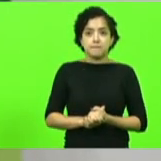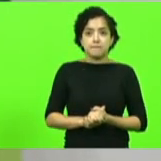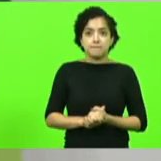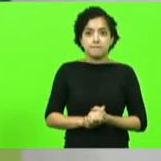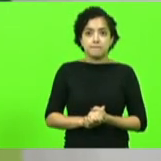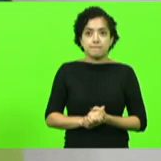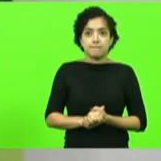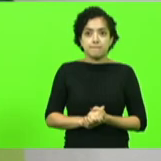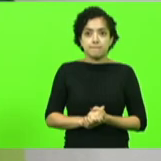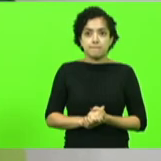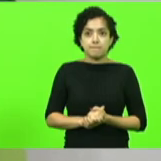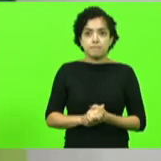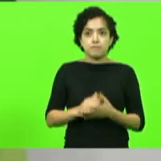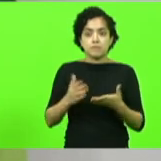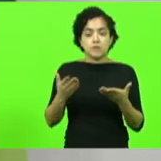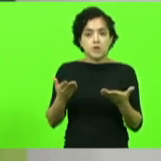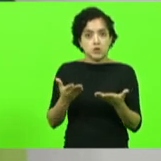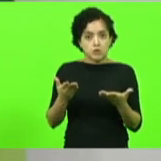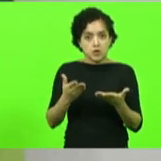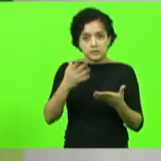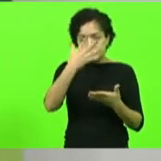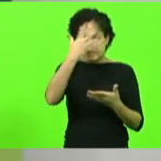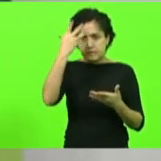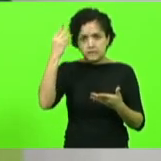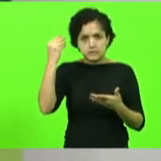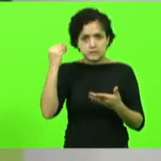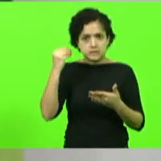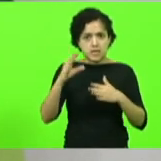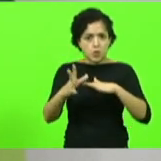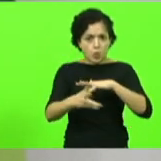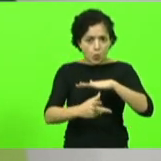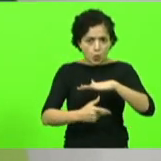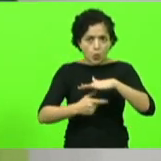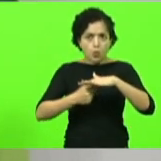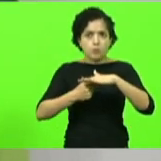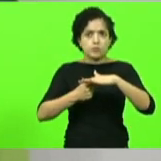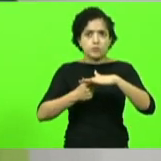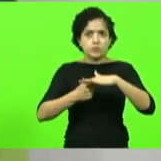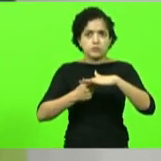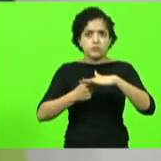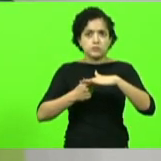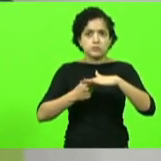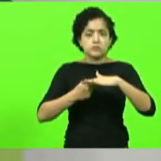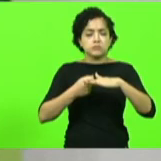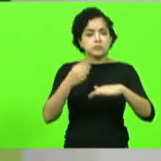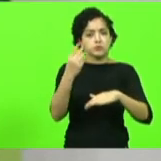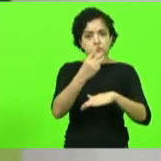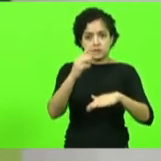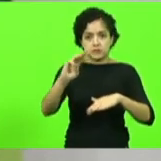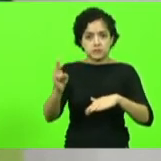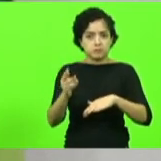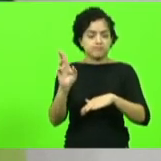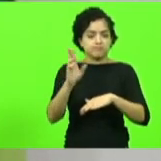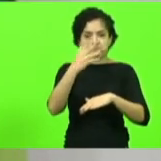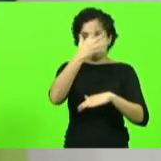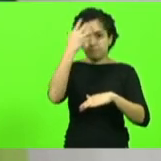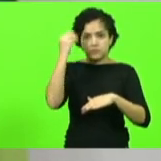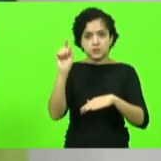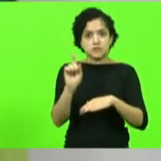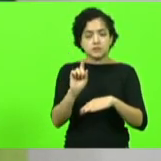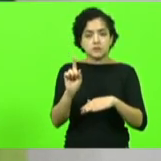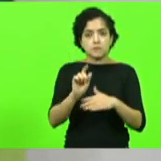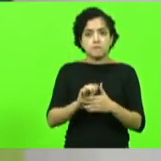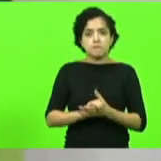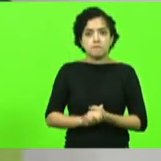respeito nós não vamos esquecer o roubo dos 33 milhões de reais nós não vamos esquecer